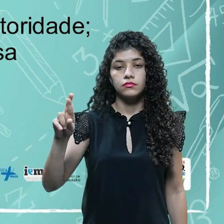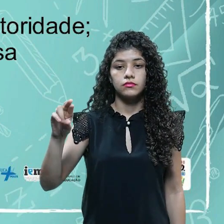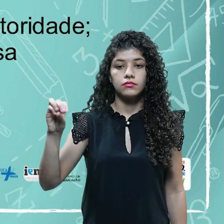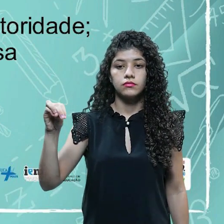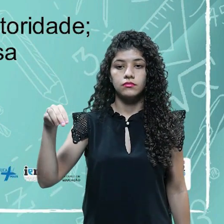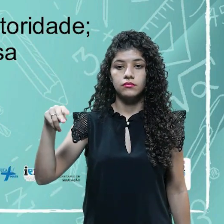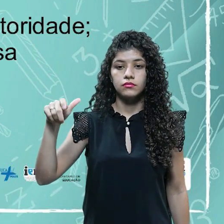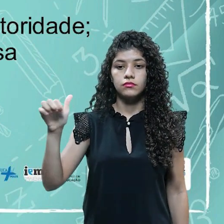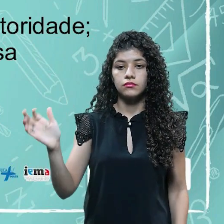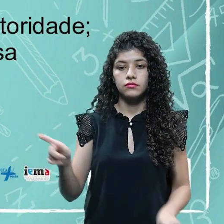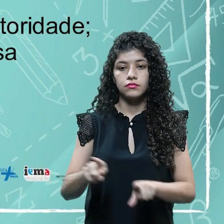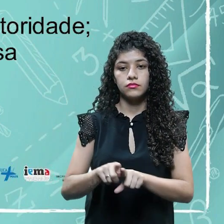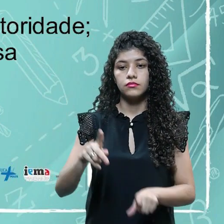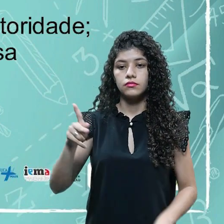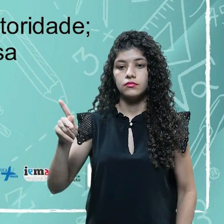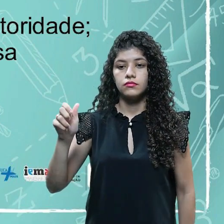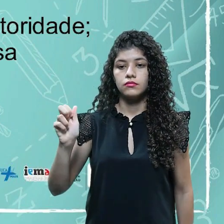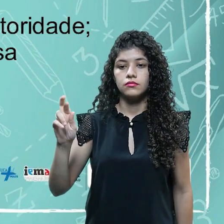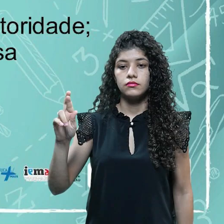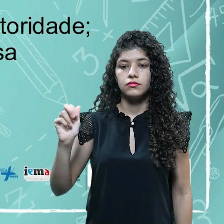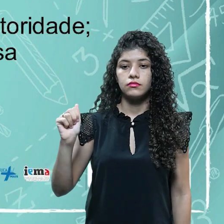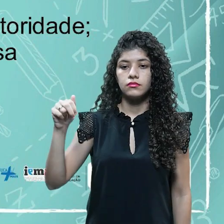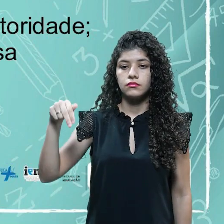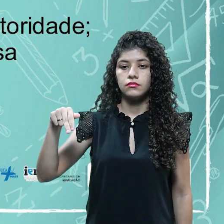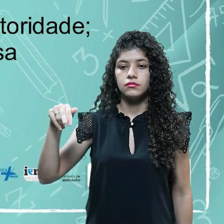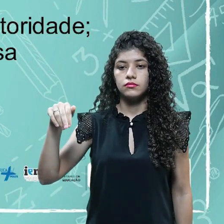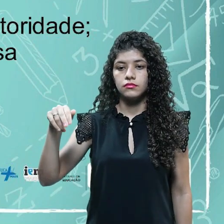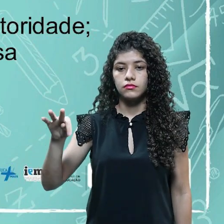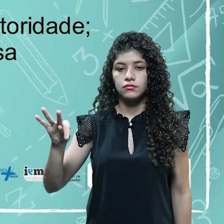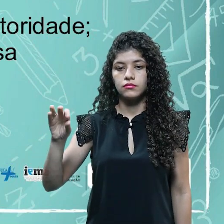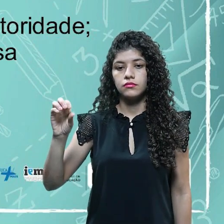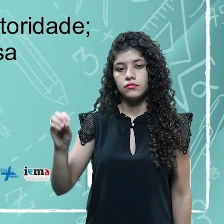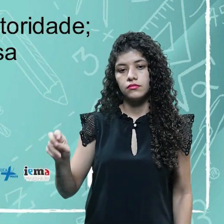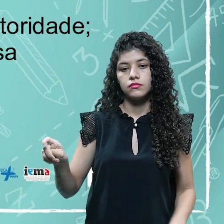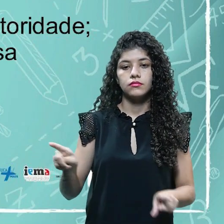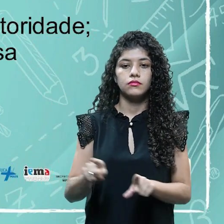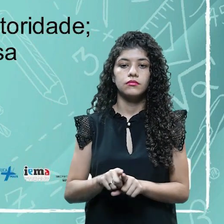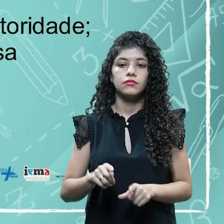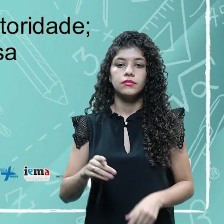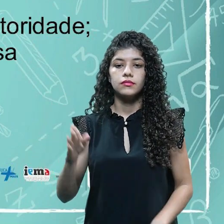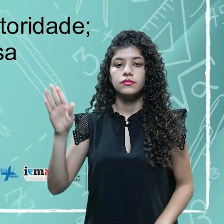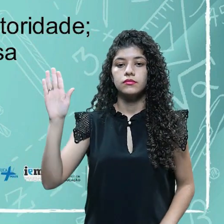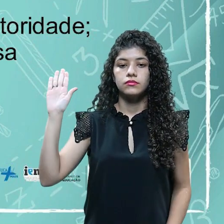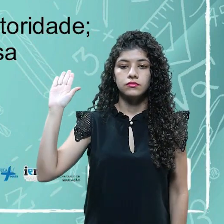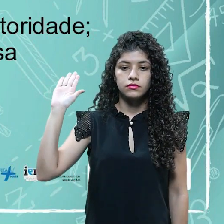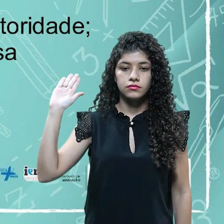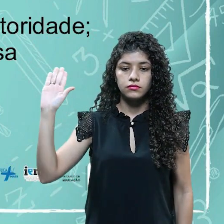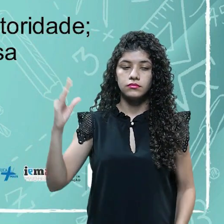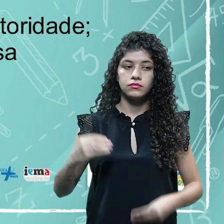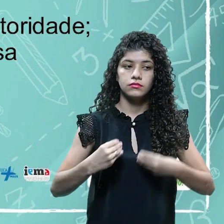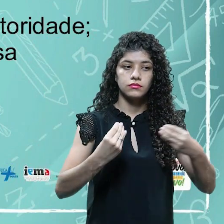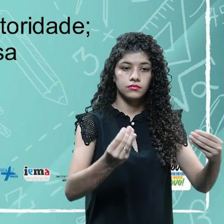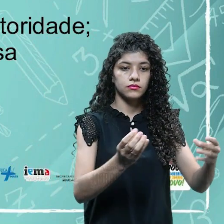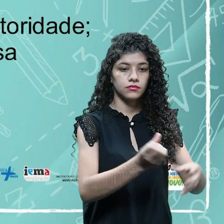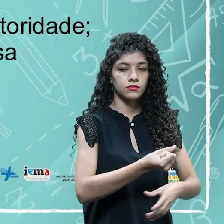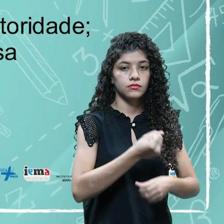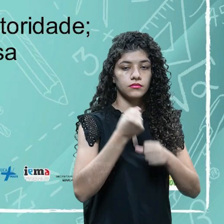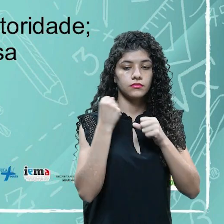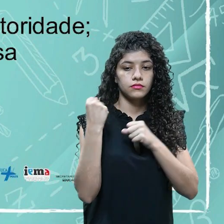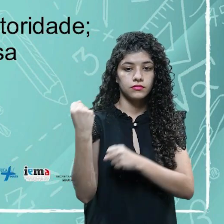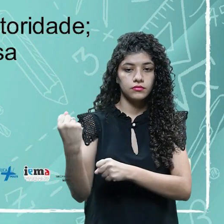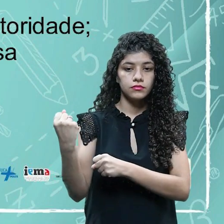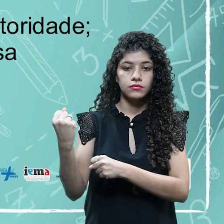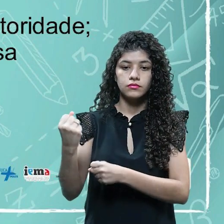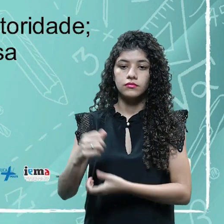discurso do paraninfo. O juramento. A entrega do diploma. As homenagens. O a gente quer